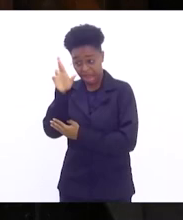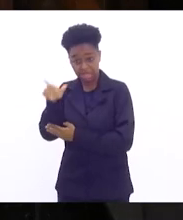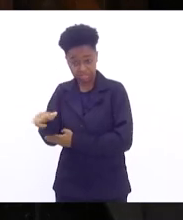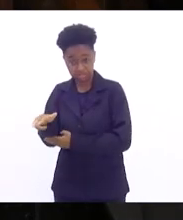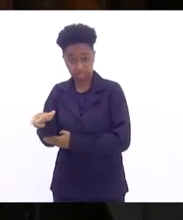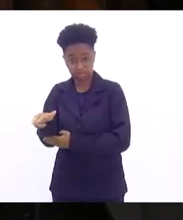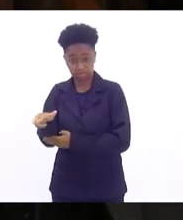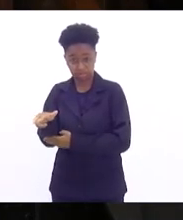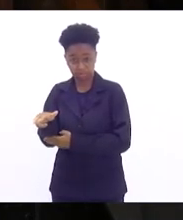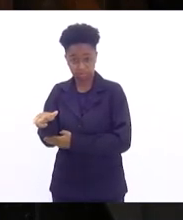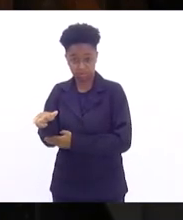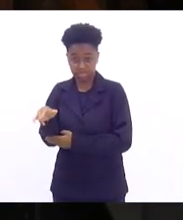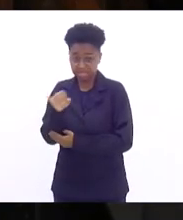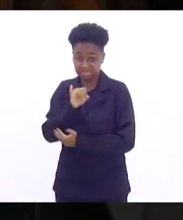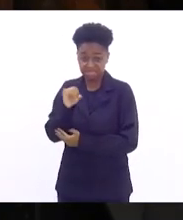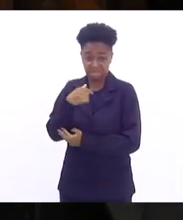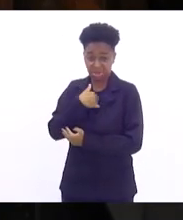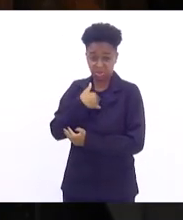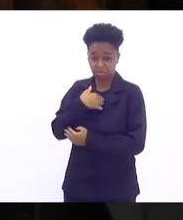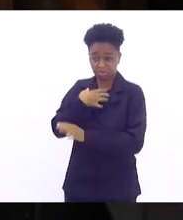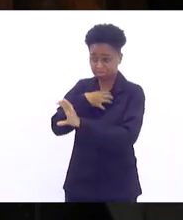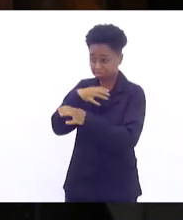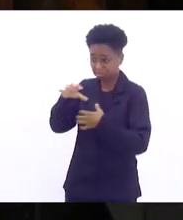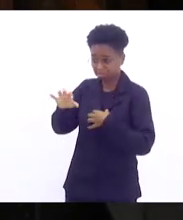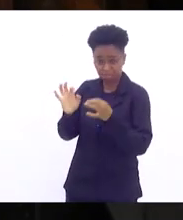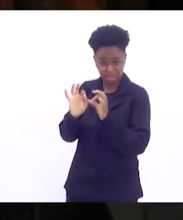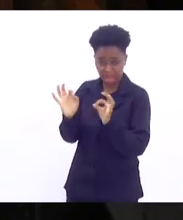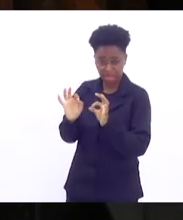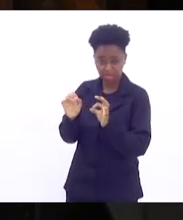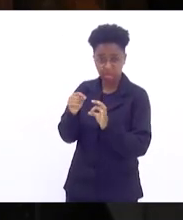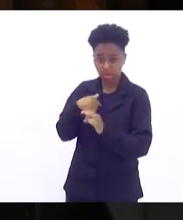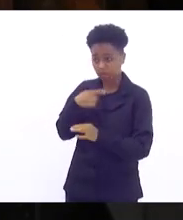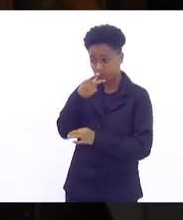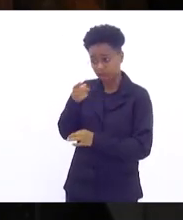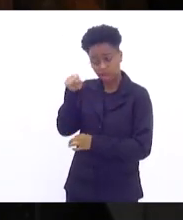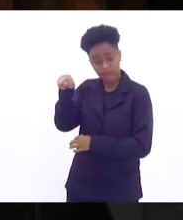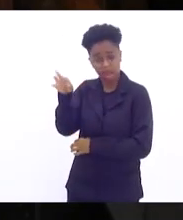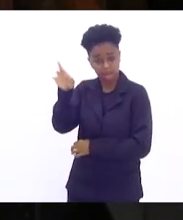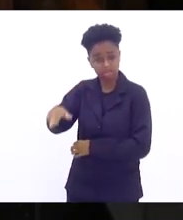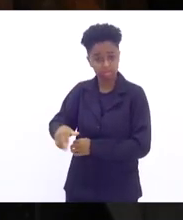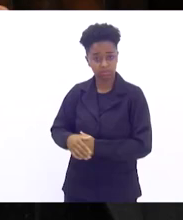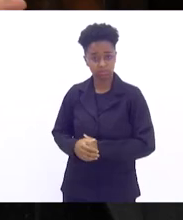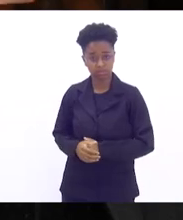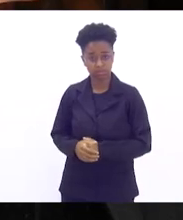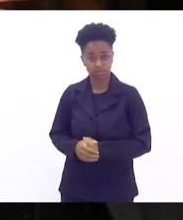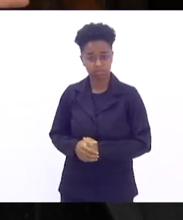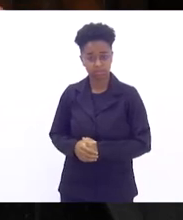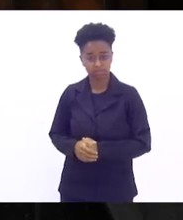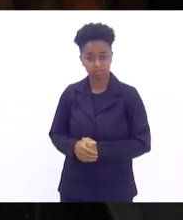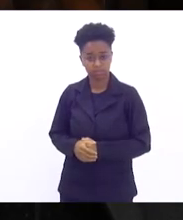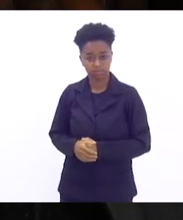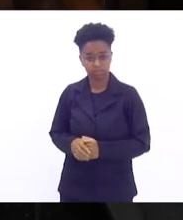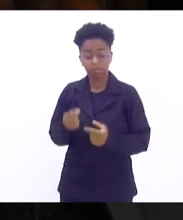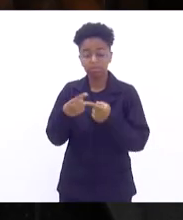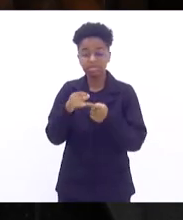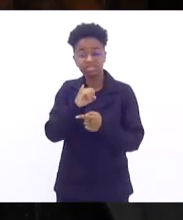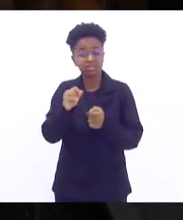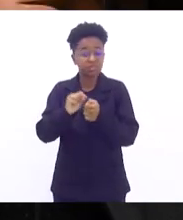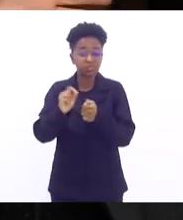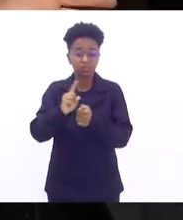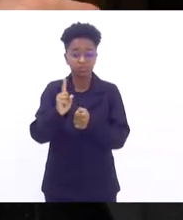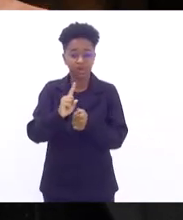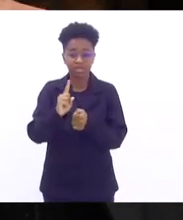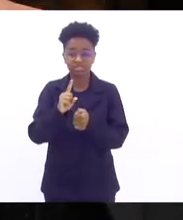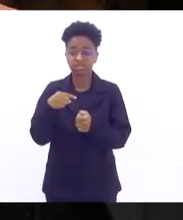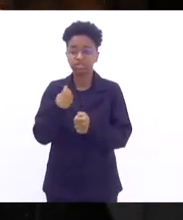mesmo que eu não tenha nenhuma empatia com ele, eu vou dar razão a ele. Porque, senão, a gente está movido pelas